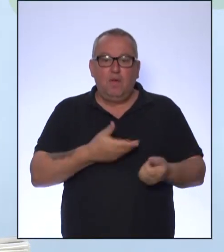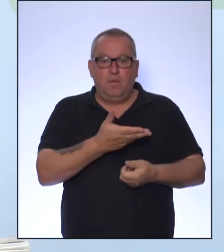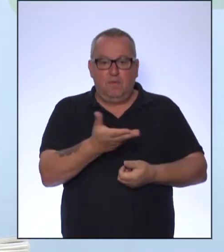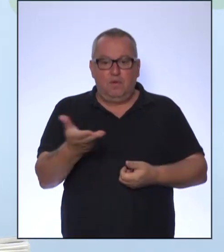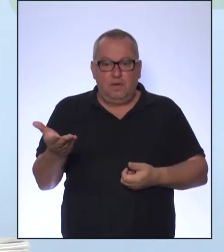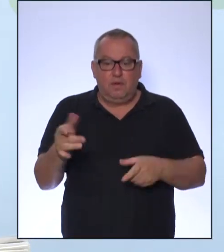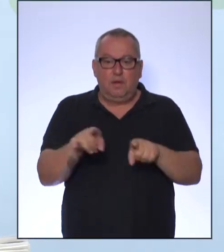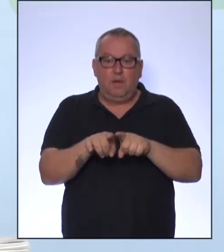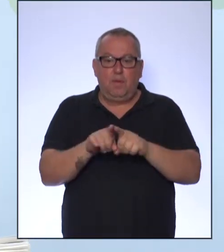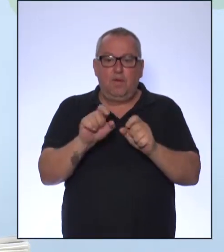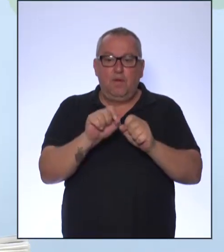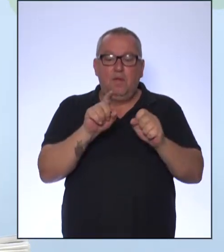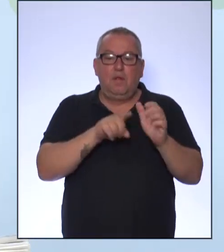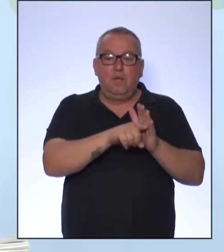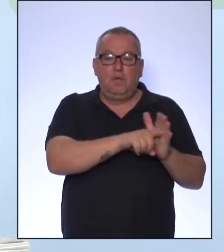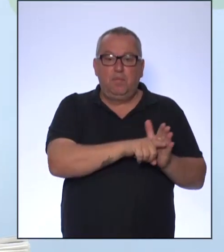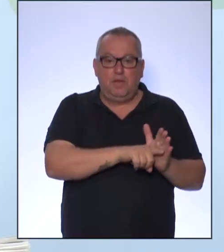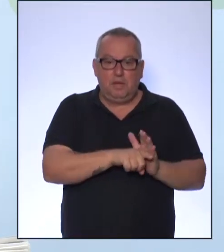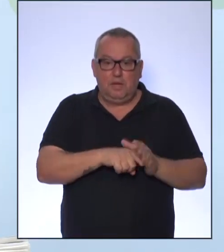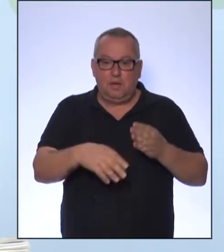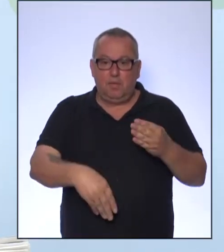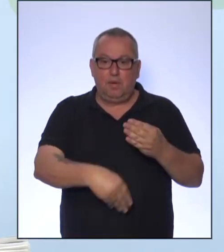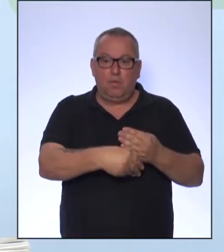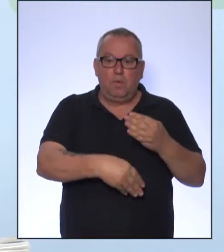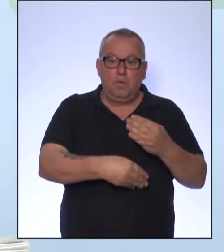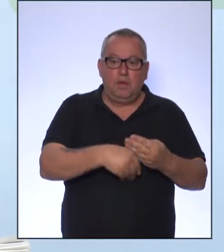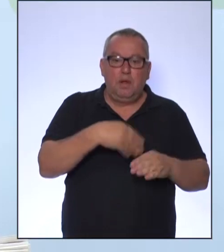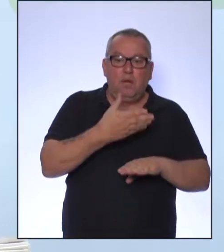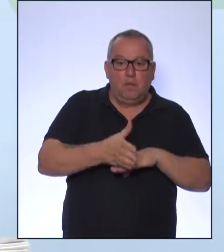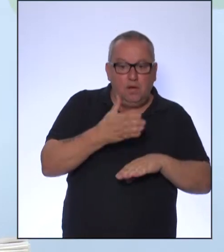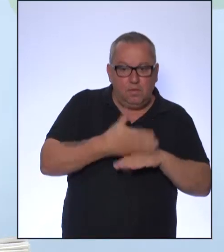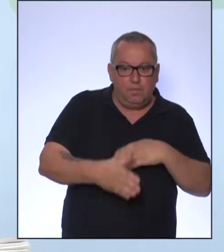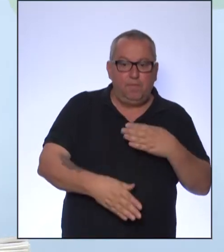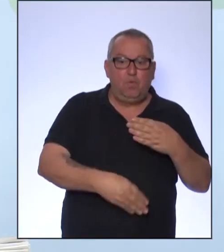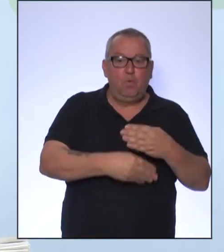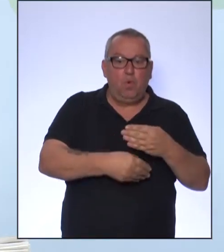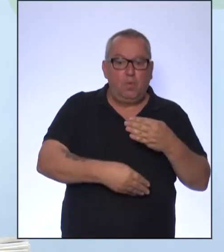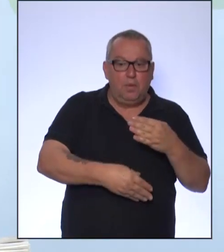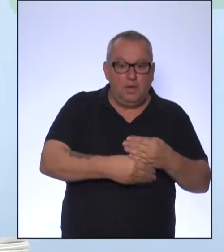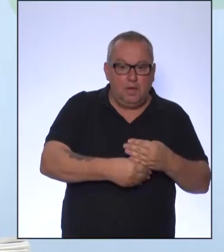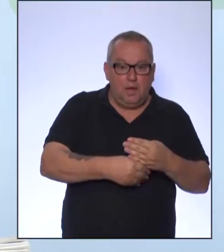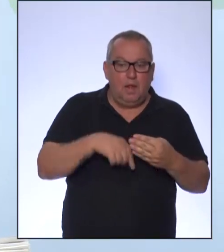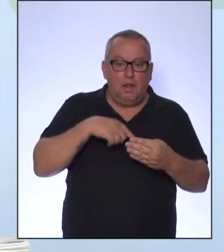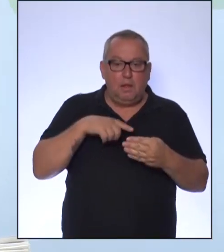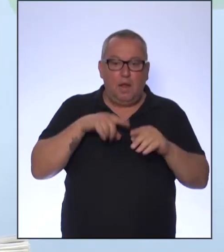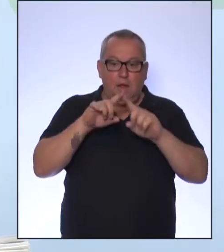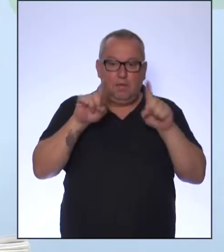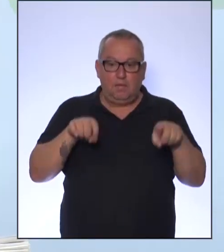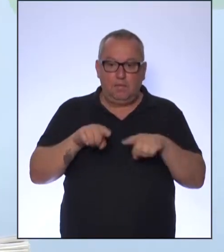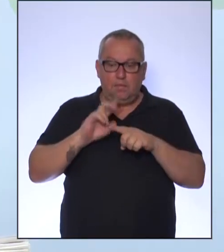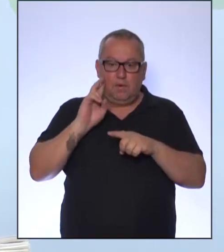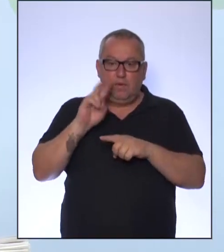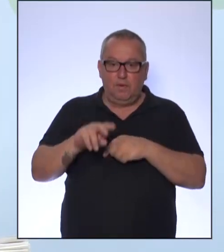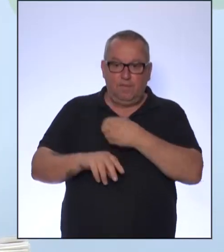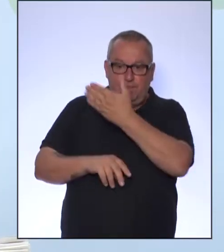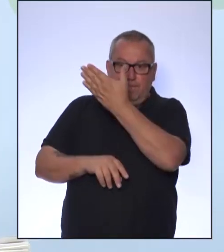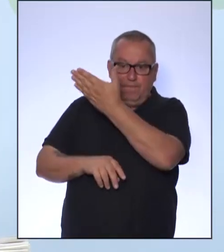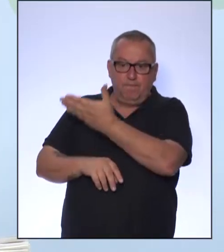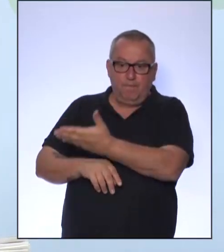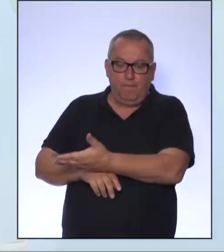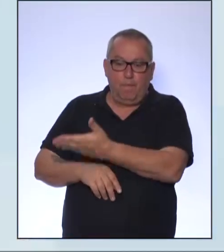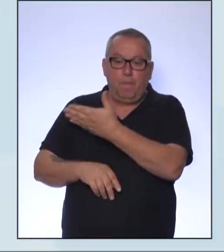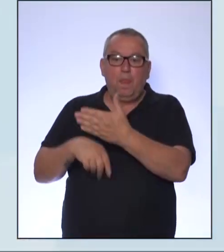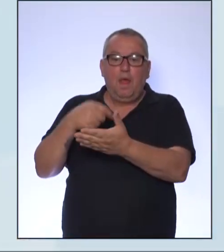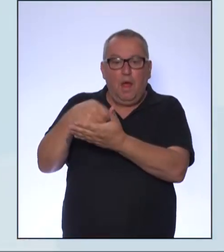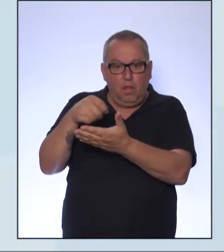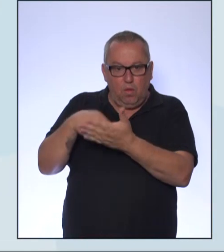Uma pesquisa complementar, uma atividade complementar. Está aí na tela para vocês acompanharem, anotarem com